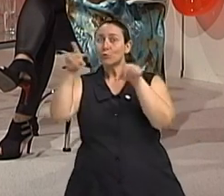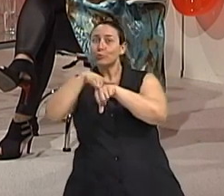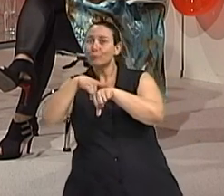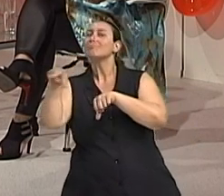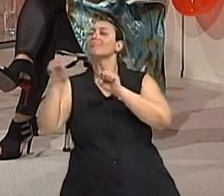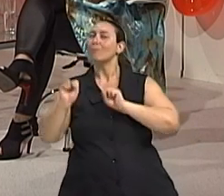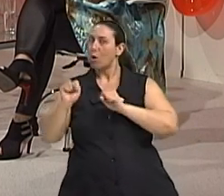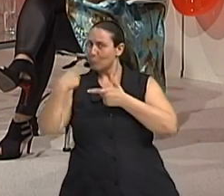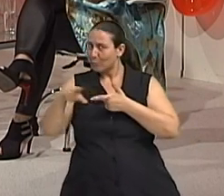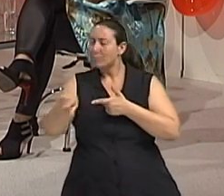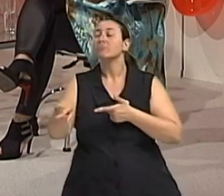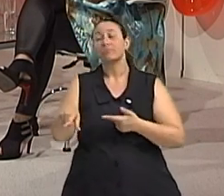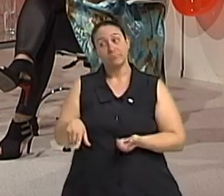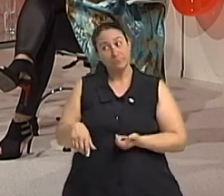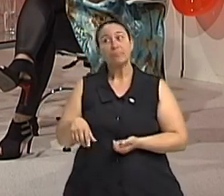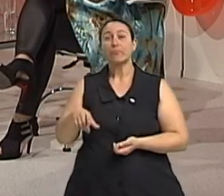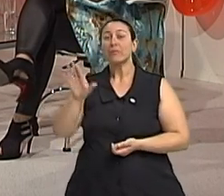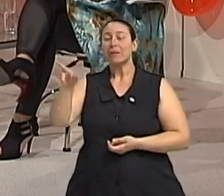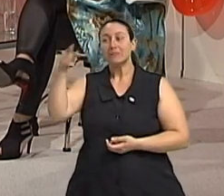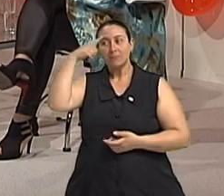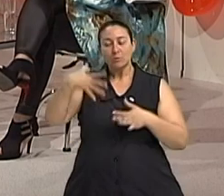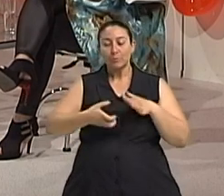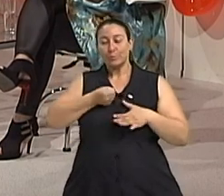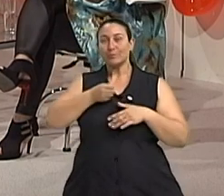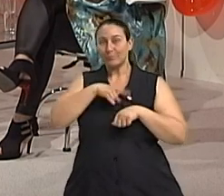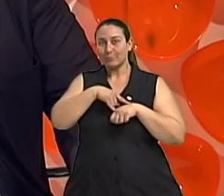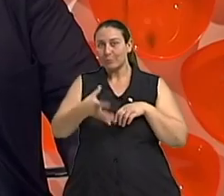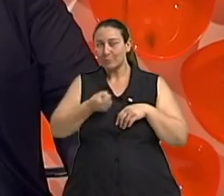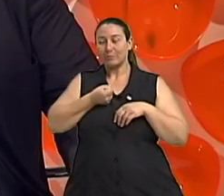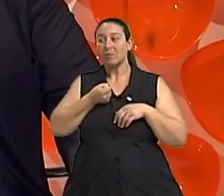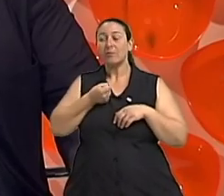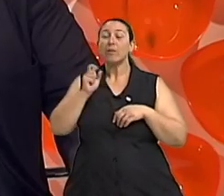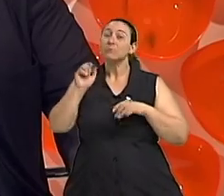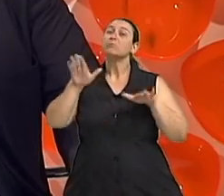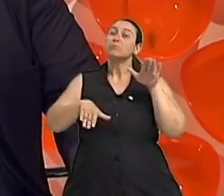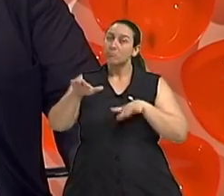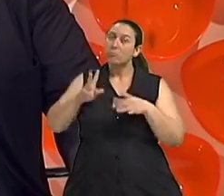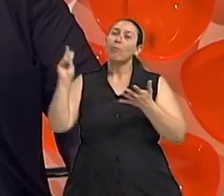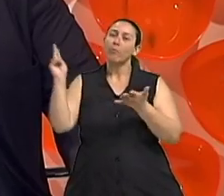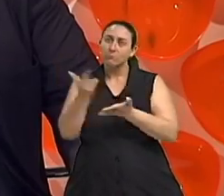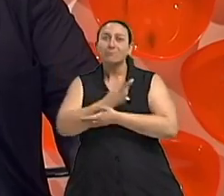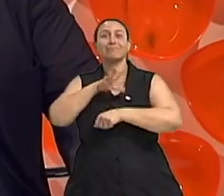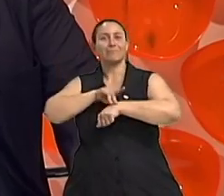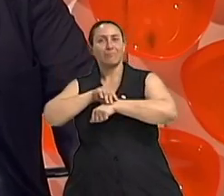é uma é uma parte das causas de incontinência urinária no momento da infecção urinária a pessoa pode